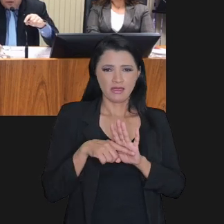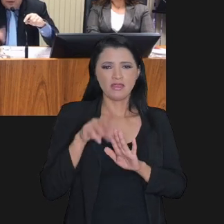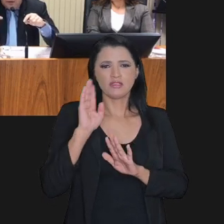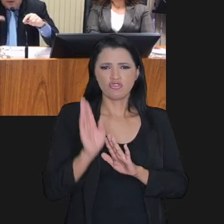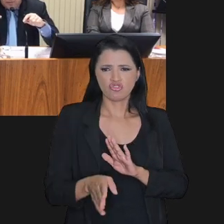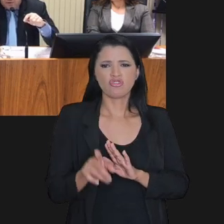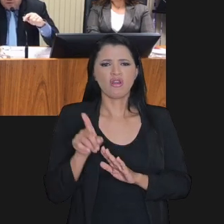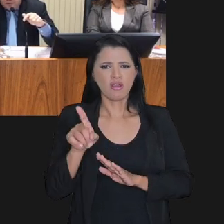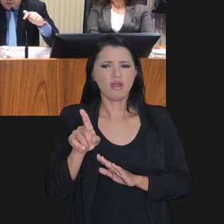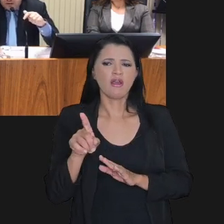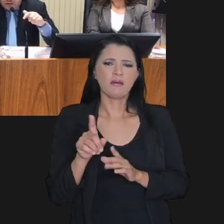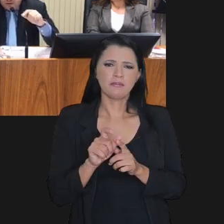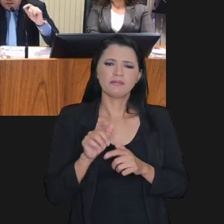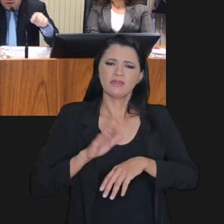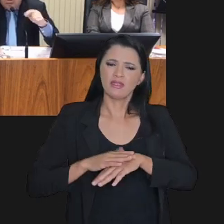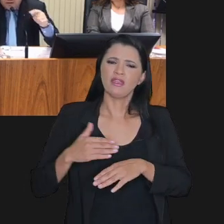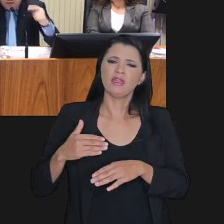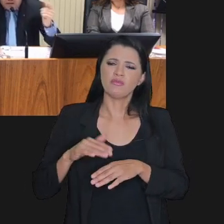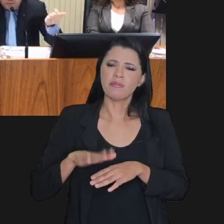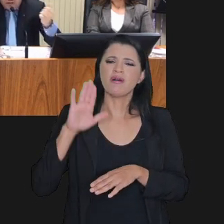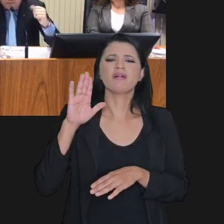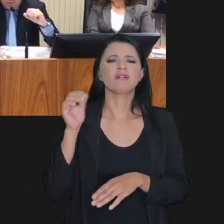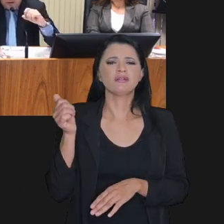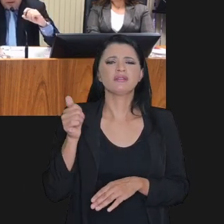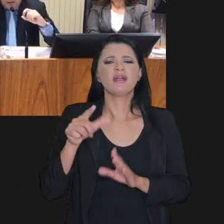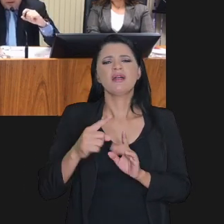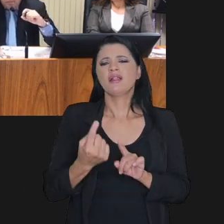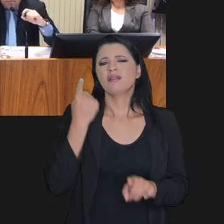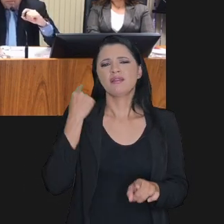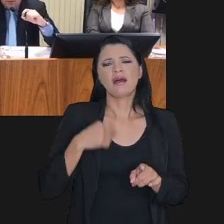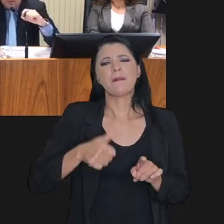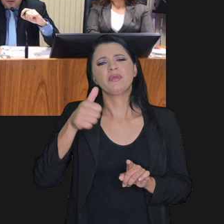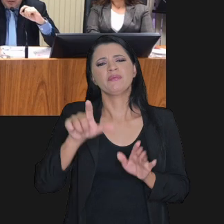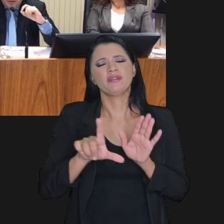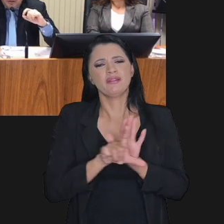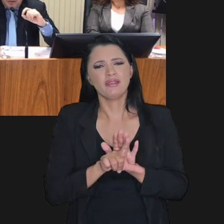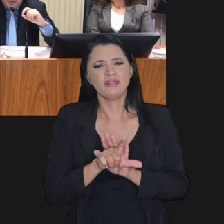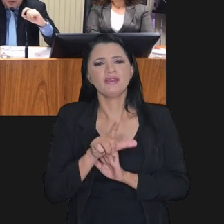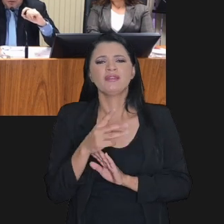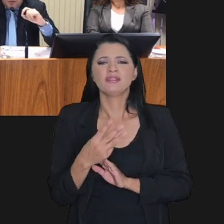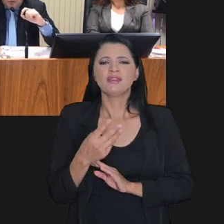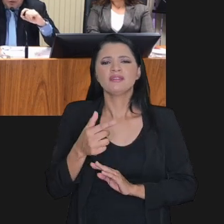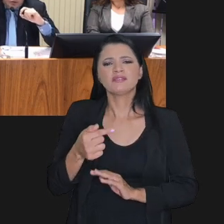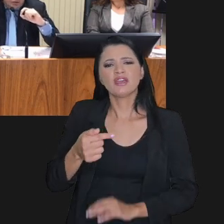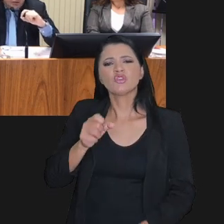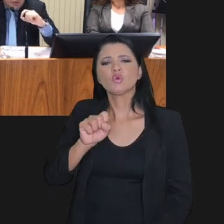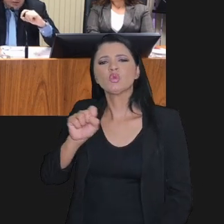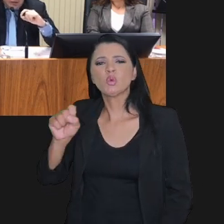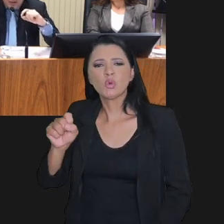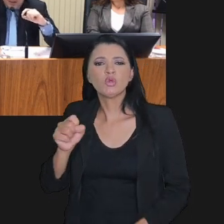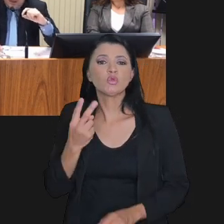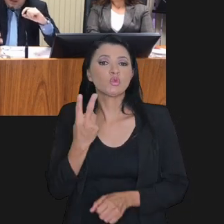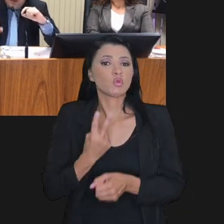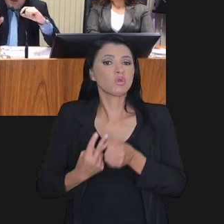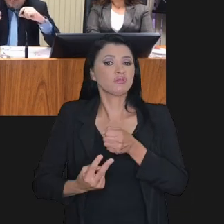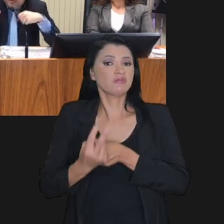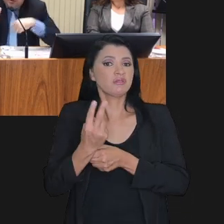item a PGFN já estava há mais tempo, desde a primeira lei, desde a 3788, há dois anos,